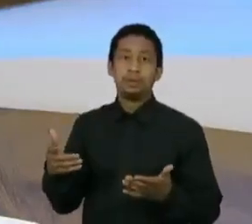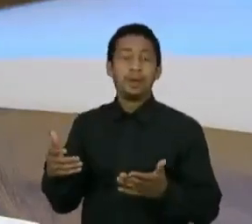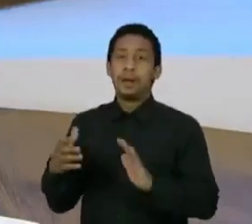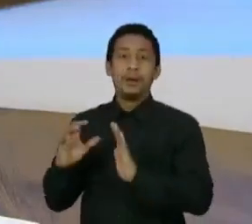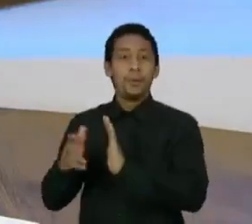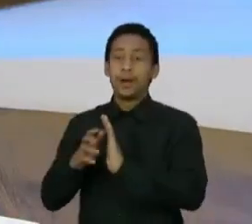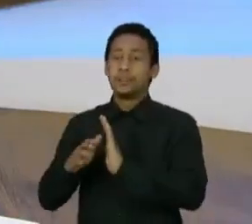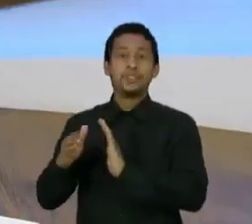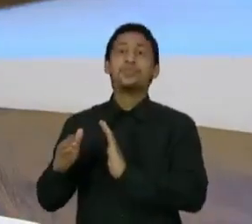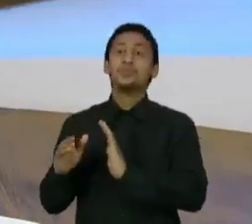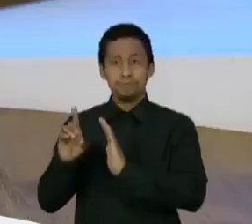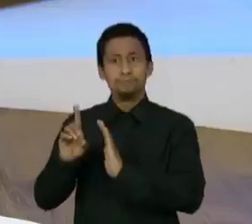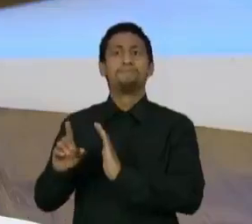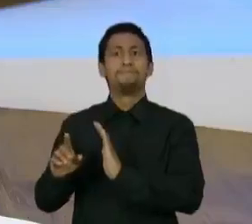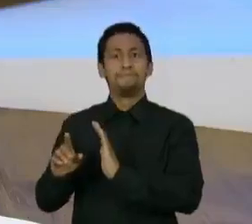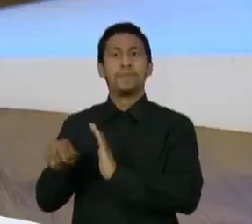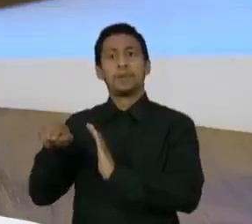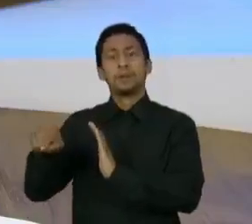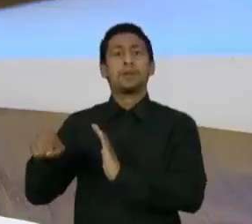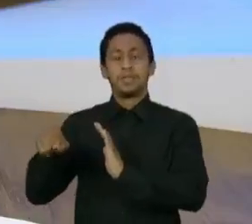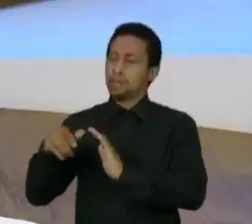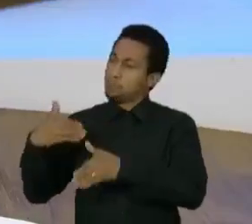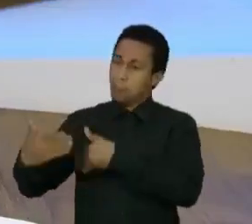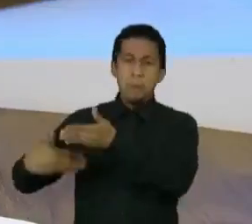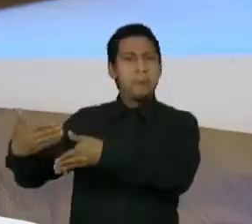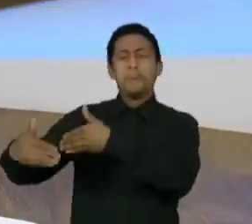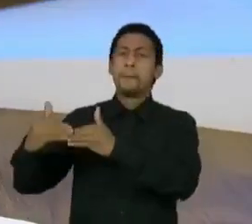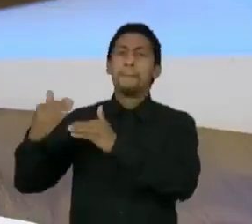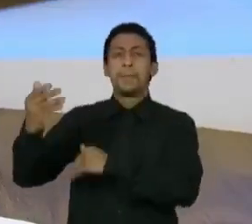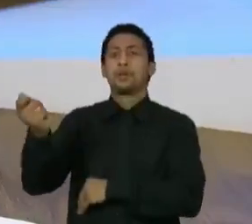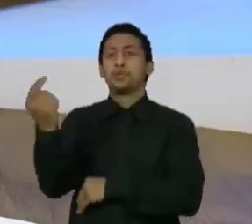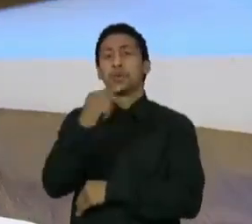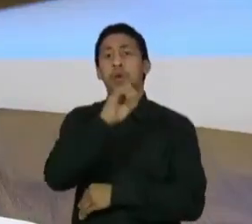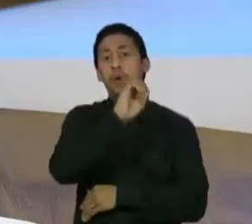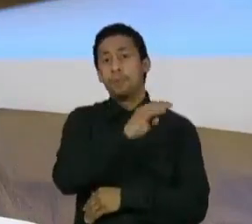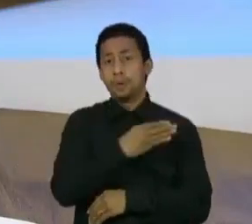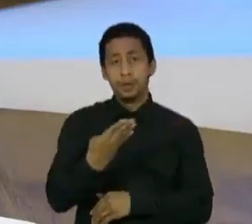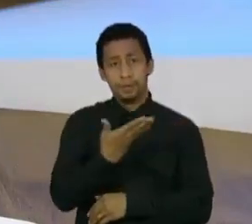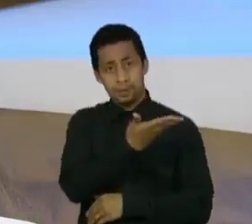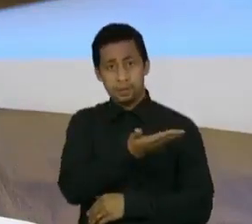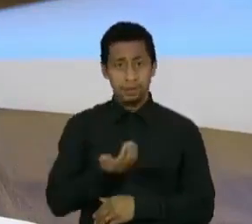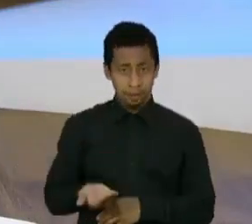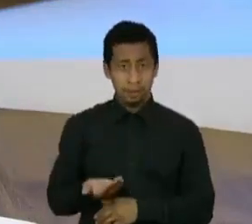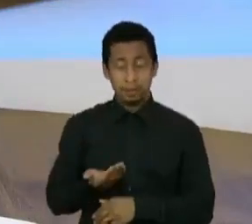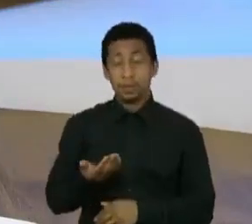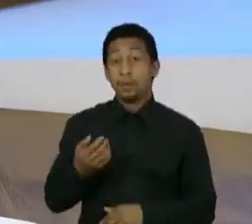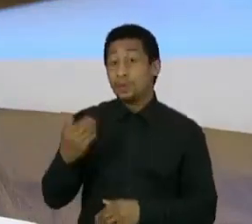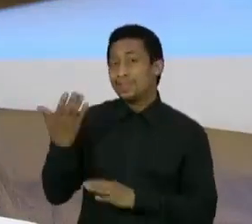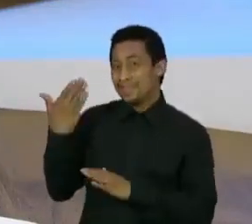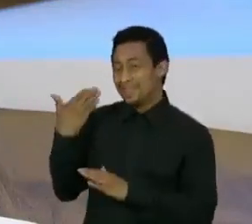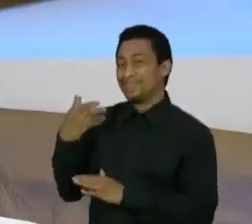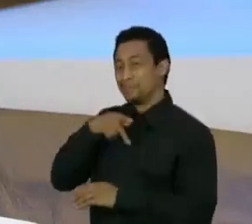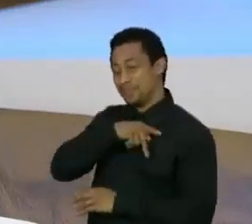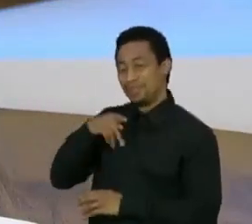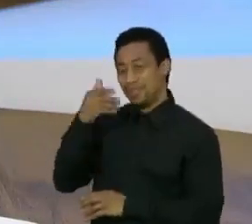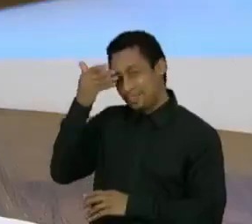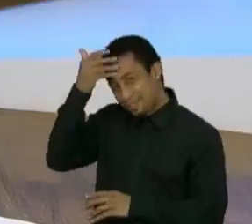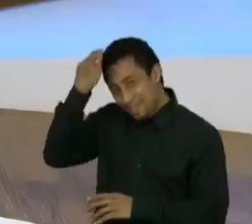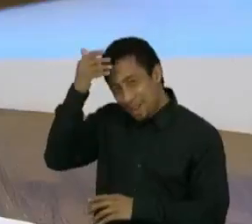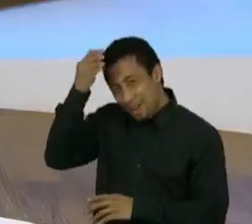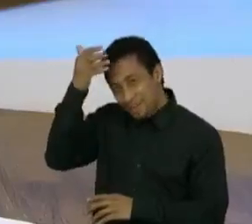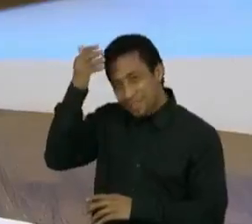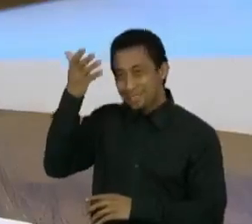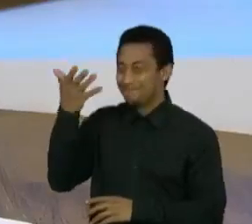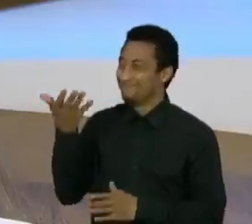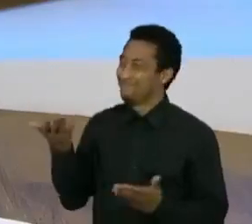E aí existe uma coisa muito importante a se falar. Depois de um governo como Trump, não havia como aquele governo